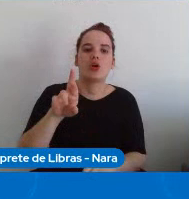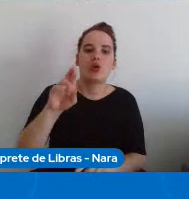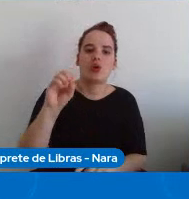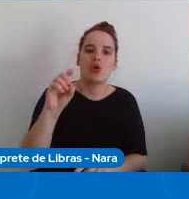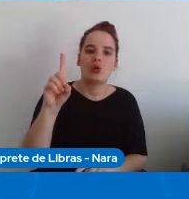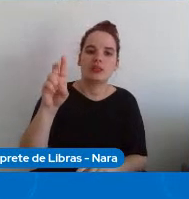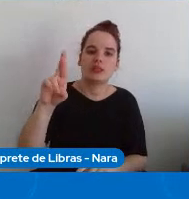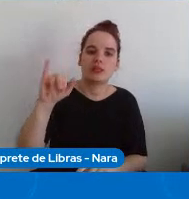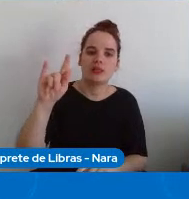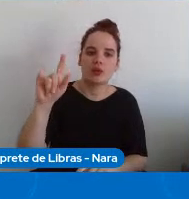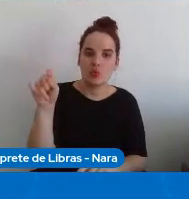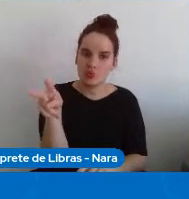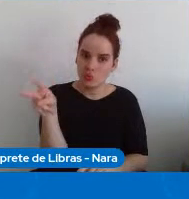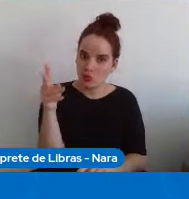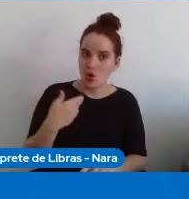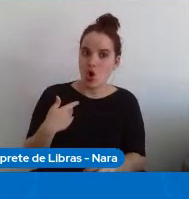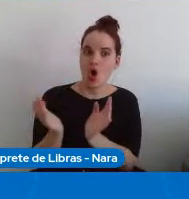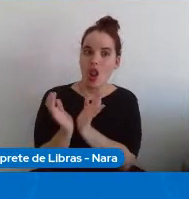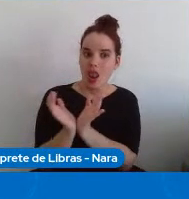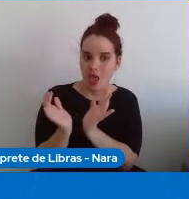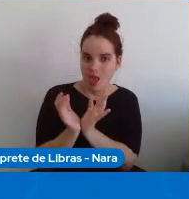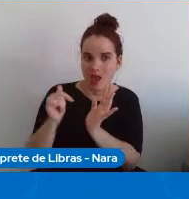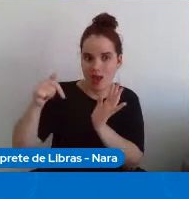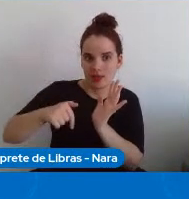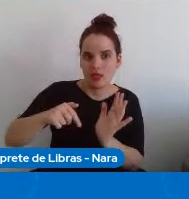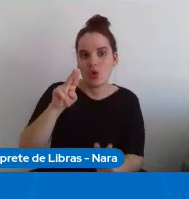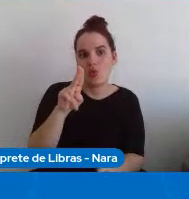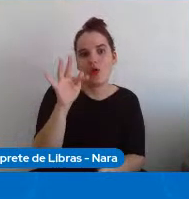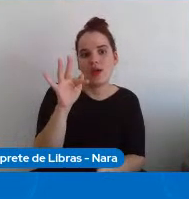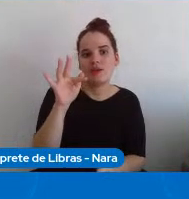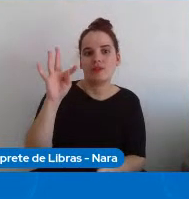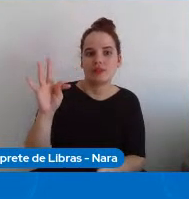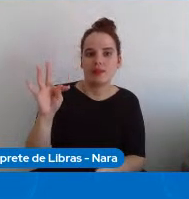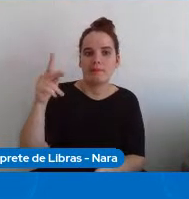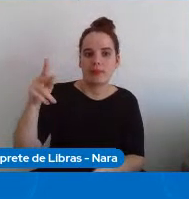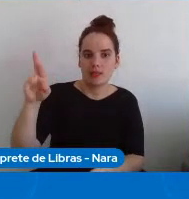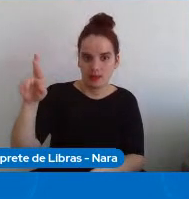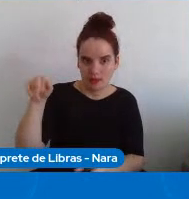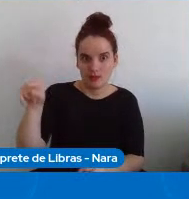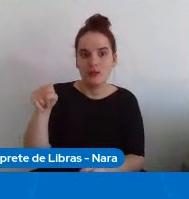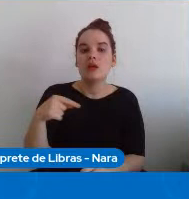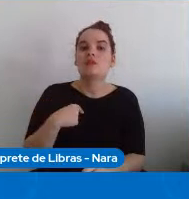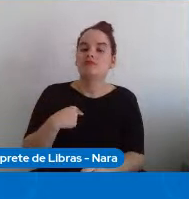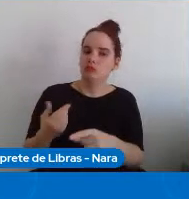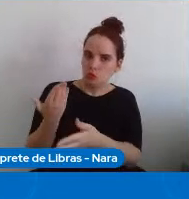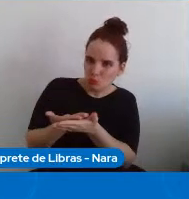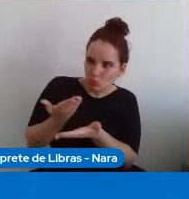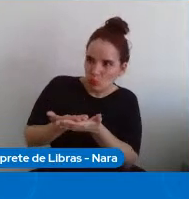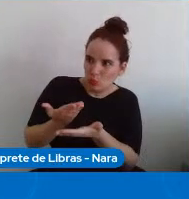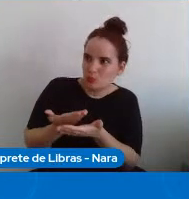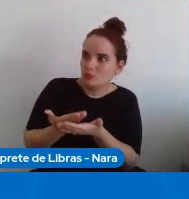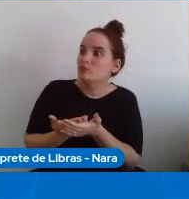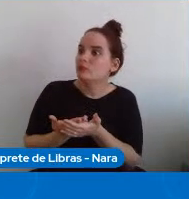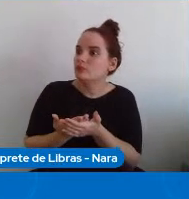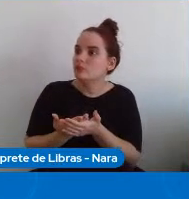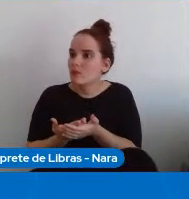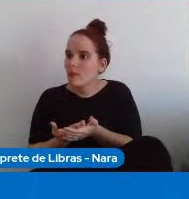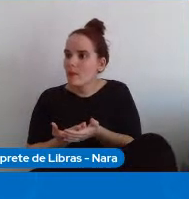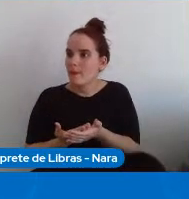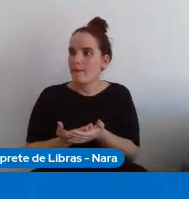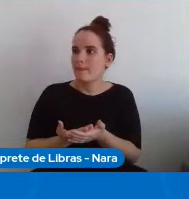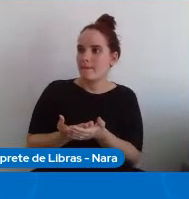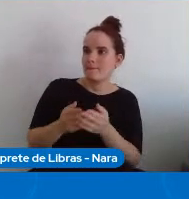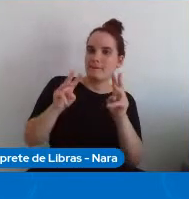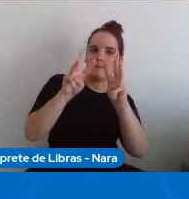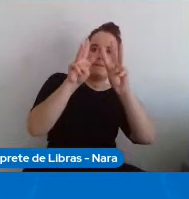da UTFPR que eles têm desenvolvido uns estudos muito muito relevantes muito interessantes com